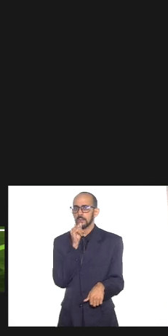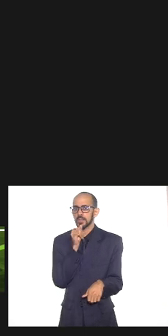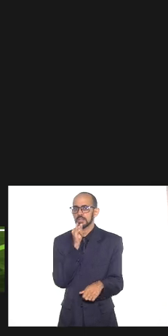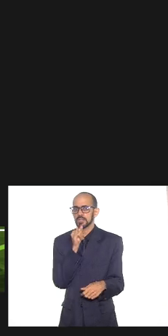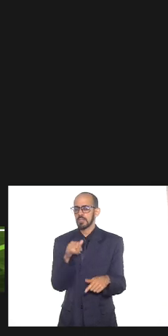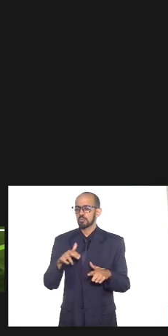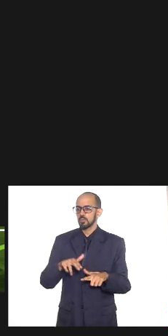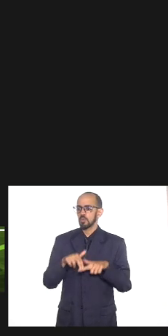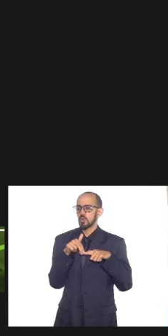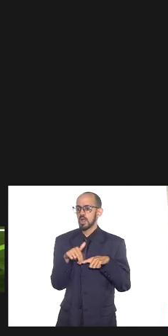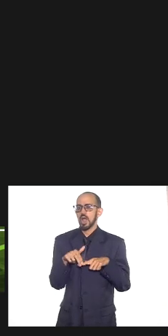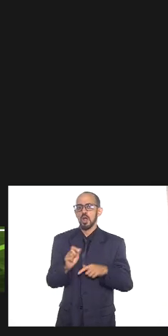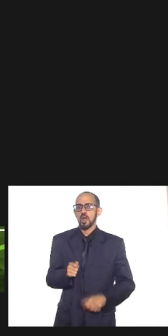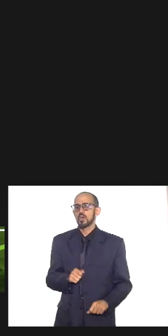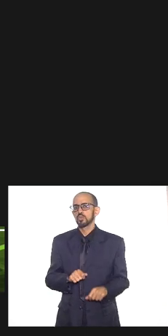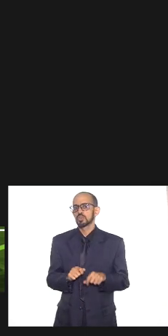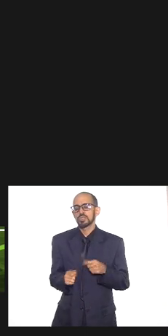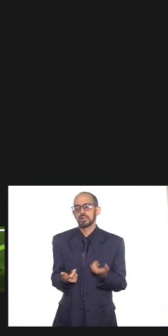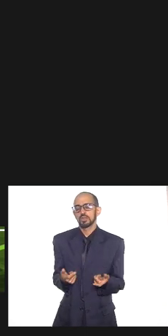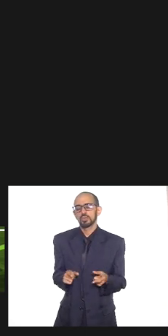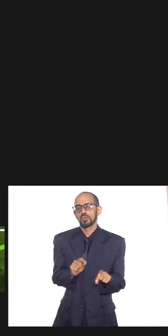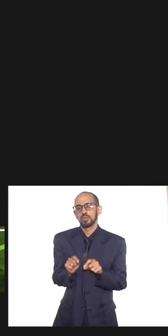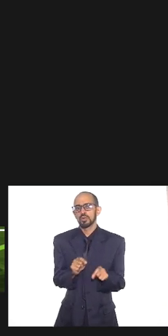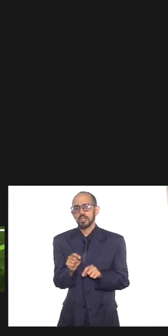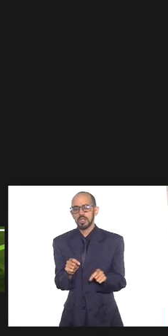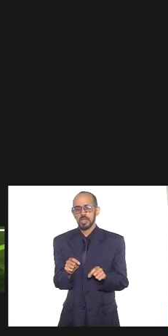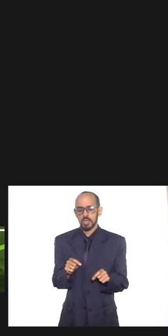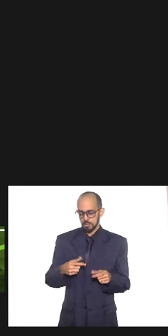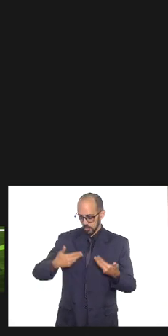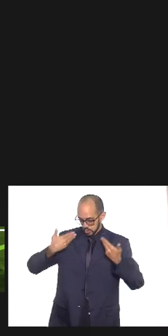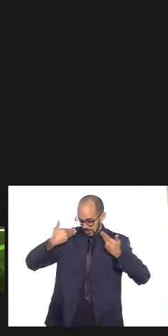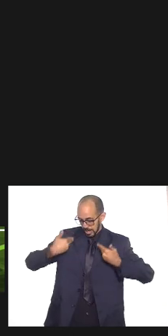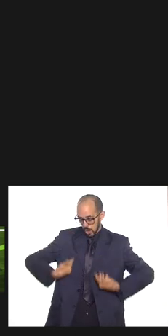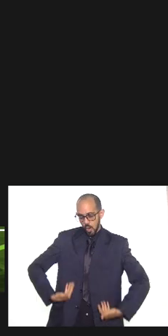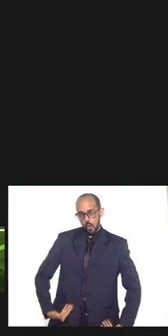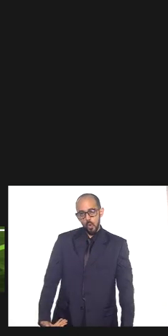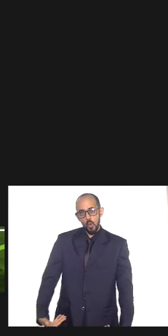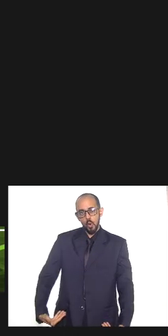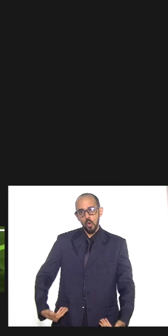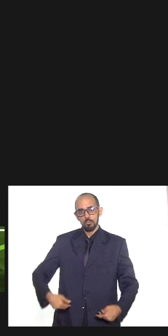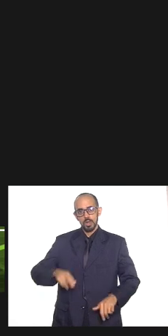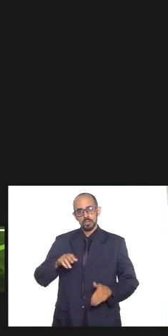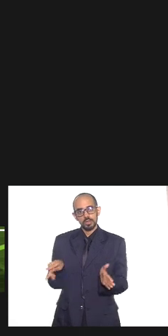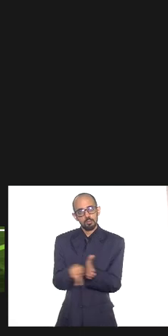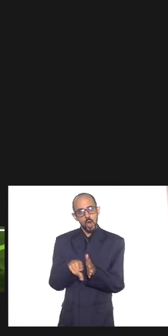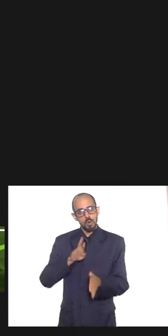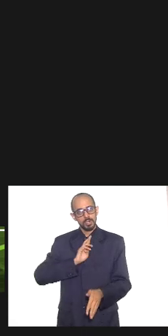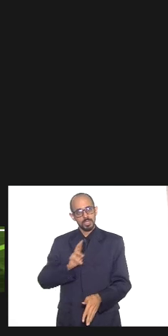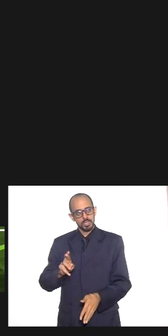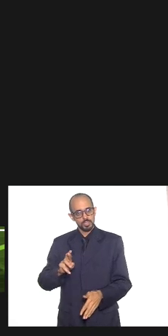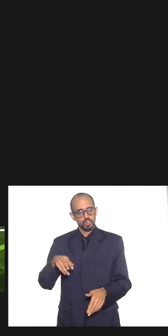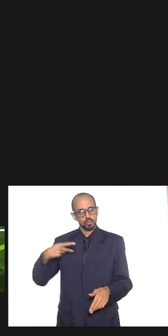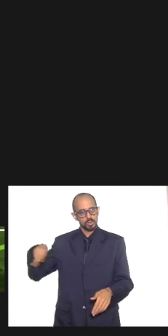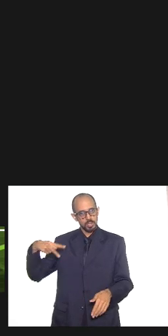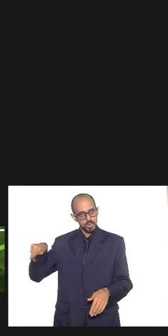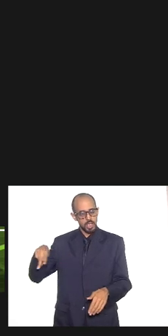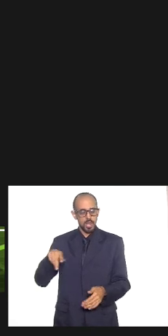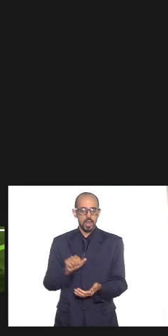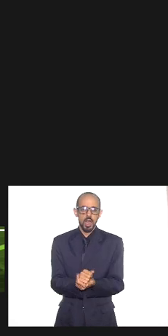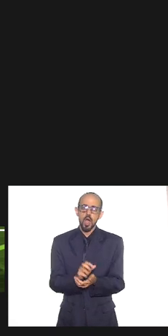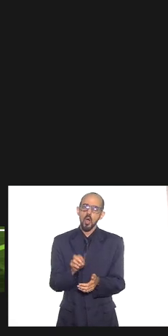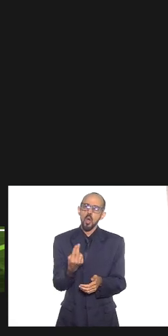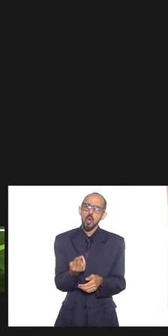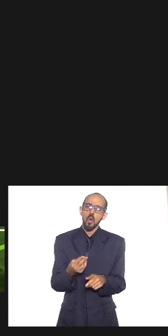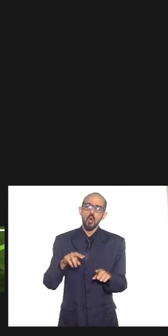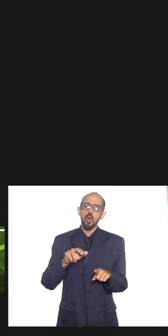por conta do traje de culto que ela tivesse vestindo por conta de um